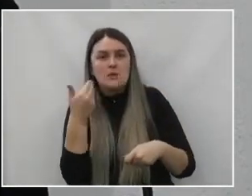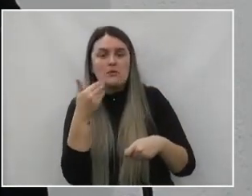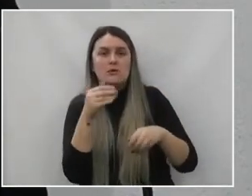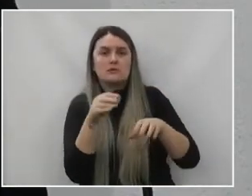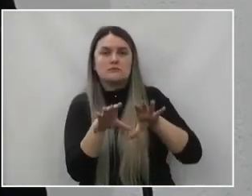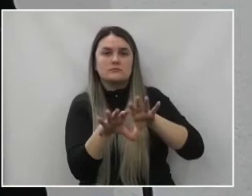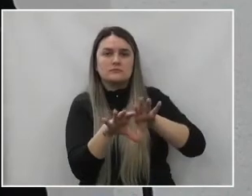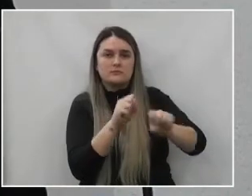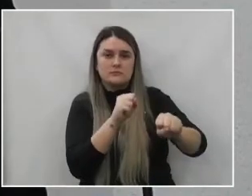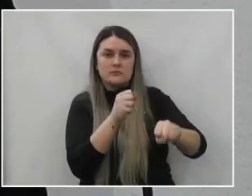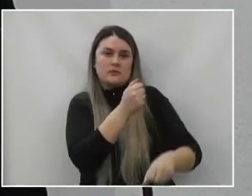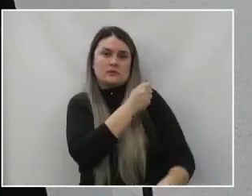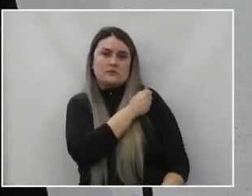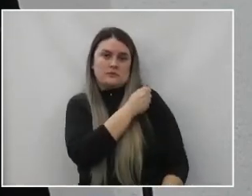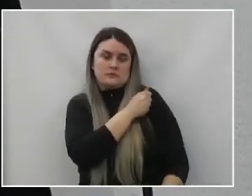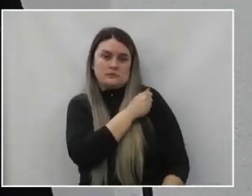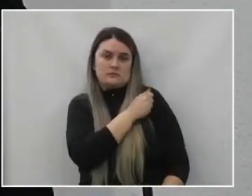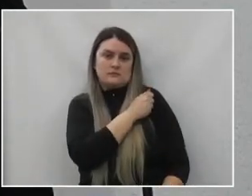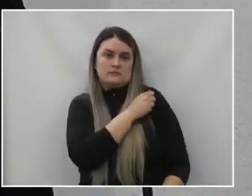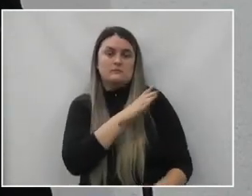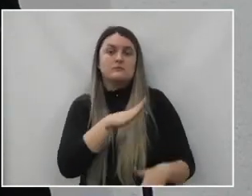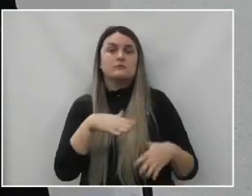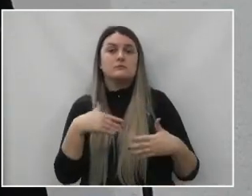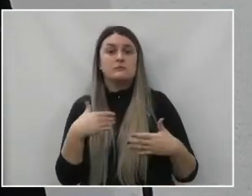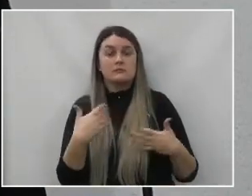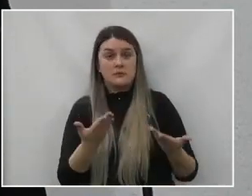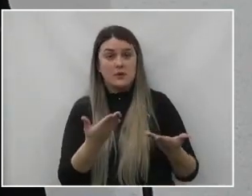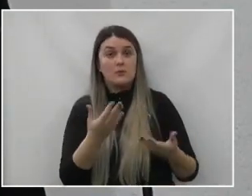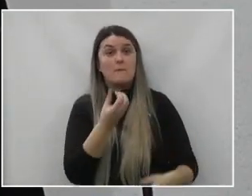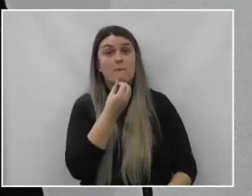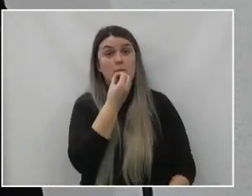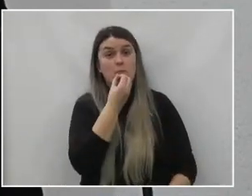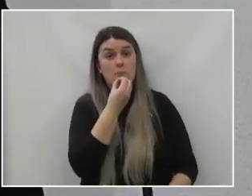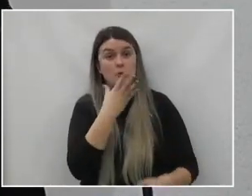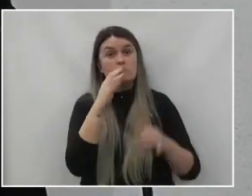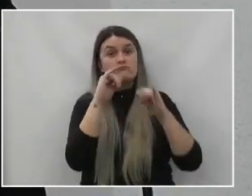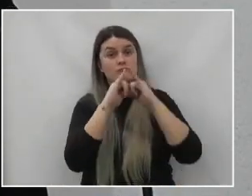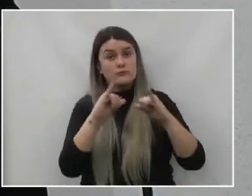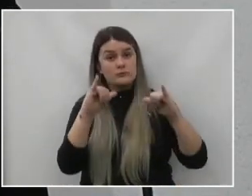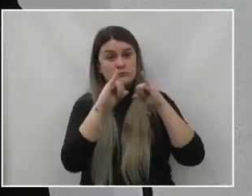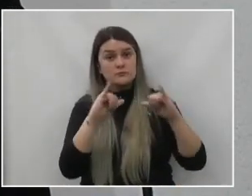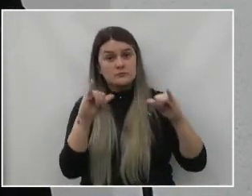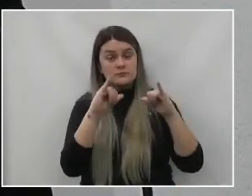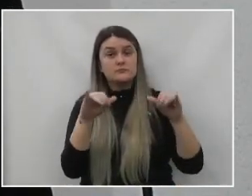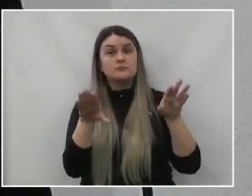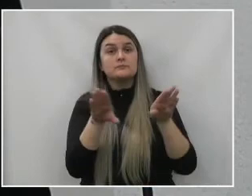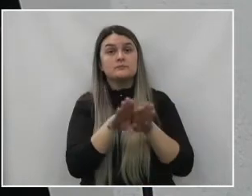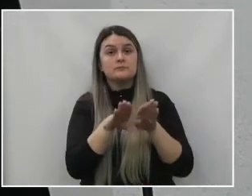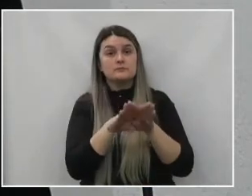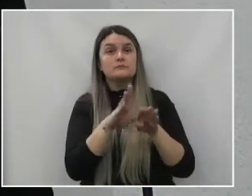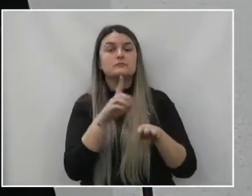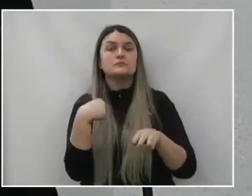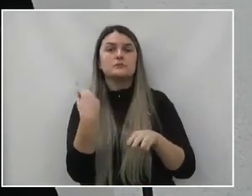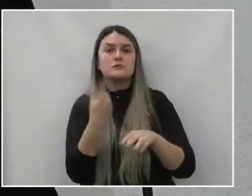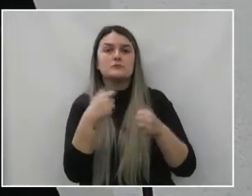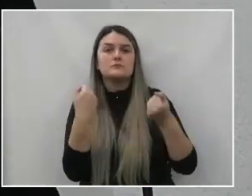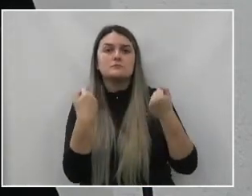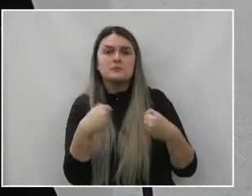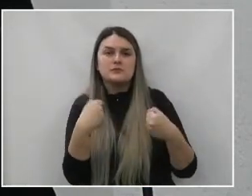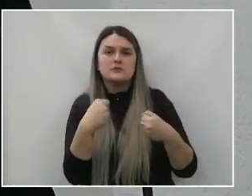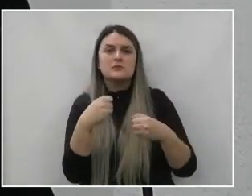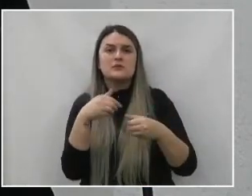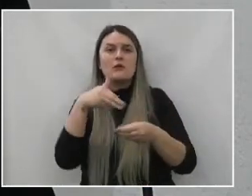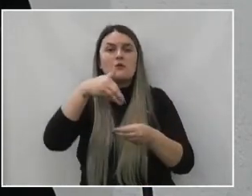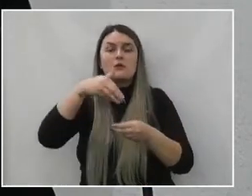formação desses alunos. Portanto, essa boa notícia e também a necessidade de ser feita essa